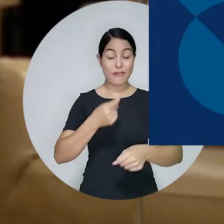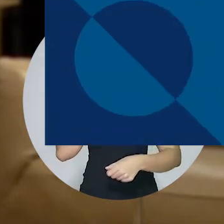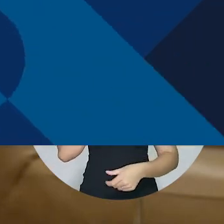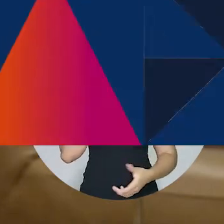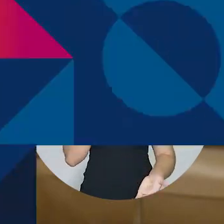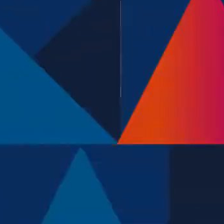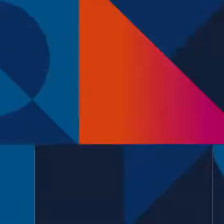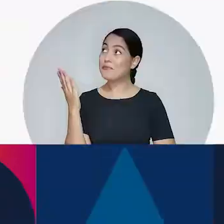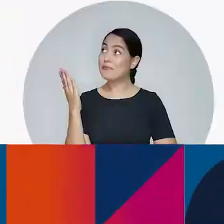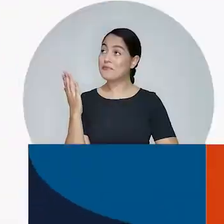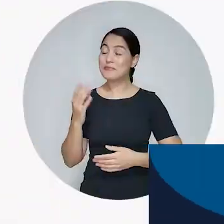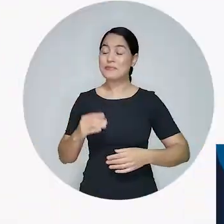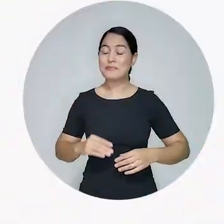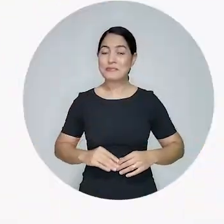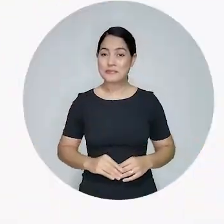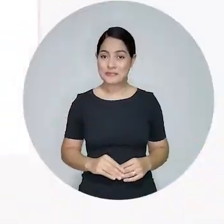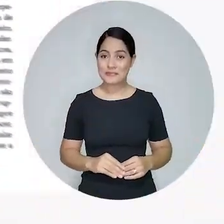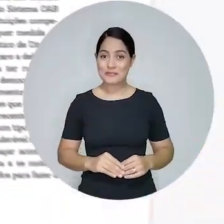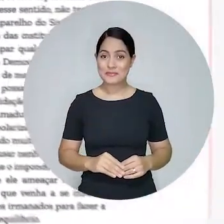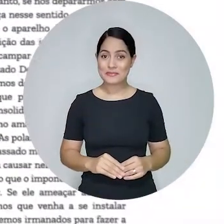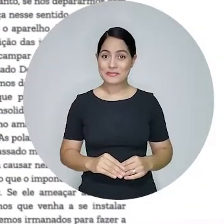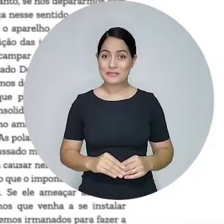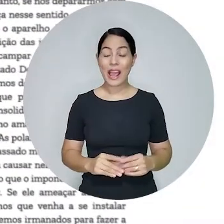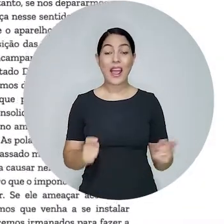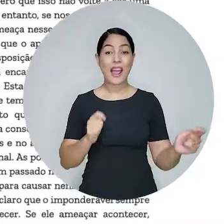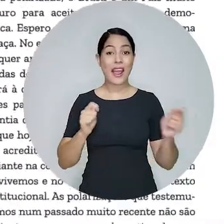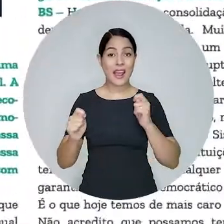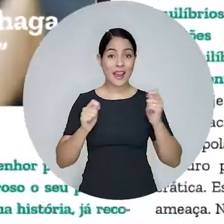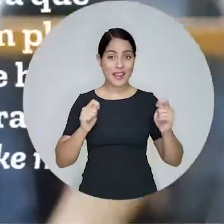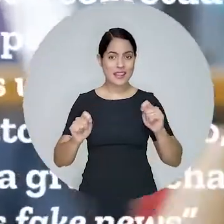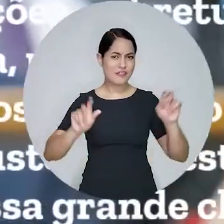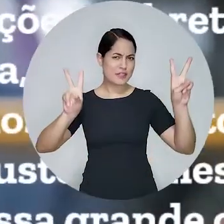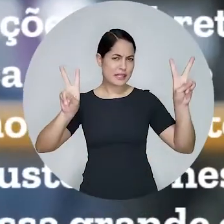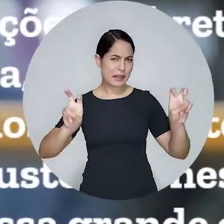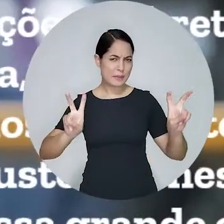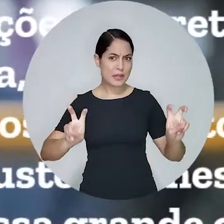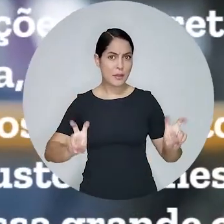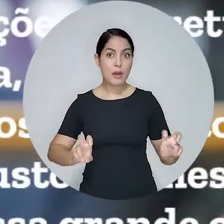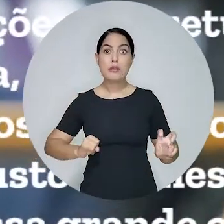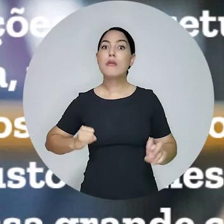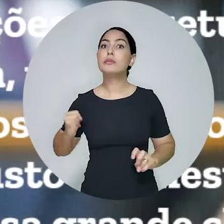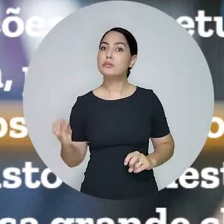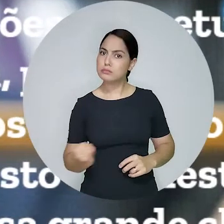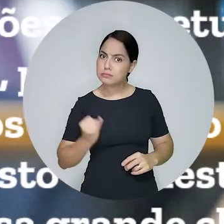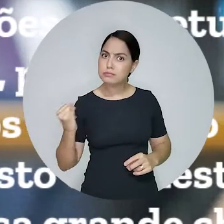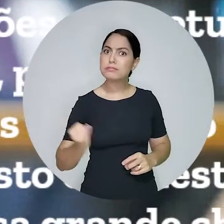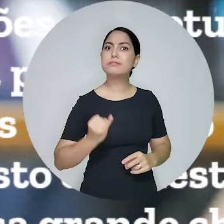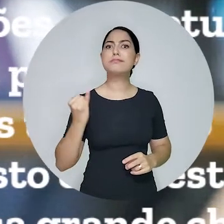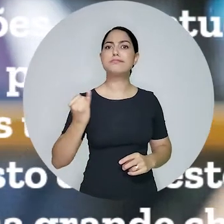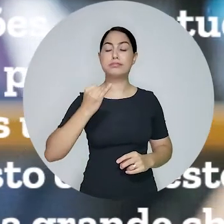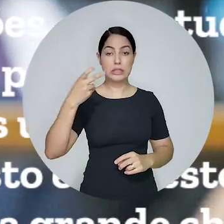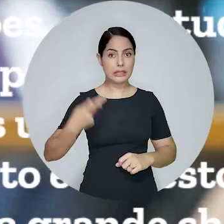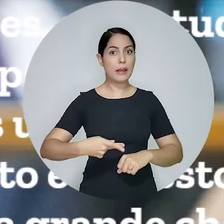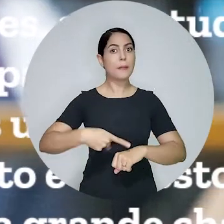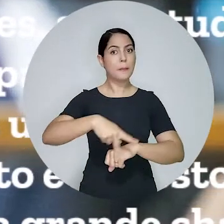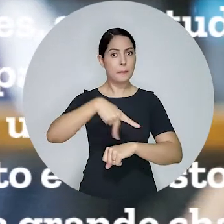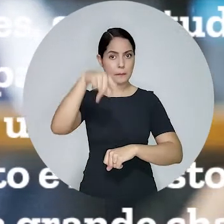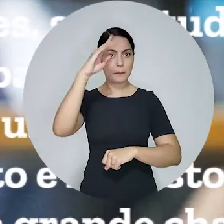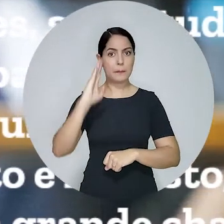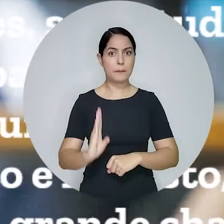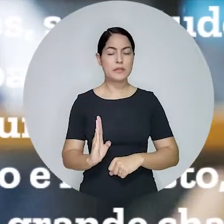Confira. A entrevista concedida à revista tratou de temáticas importantes ao país, cuja